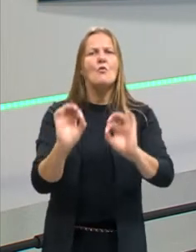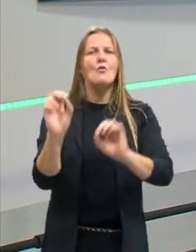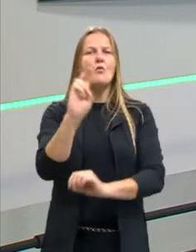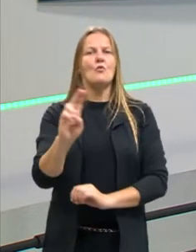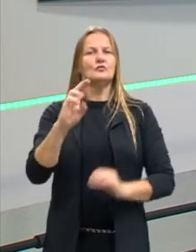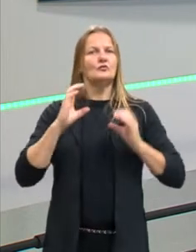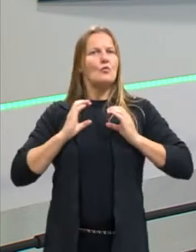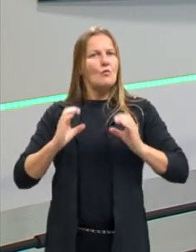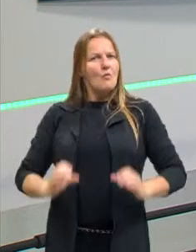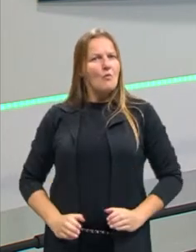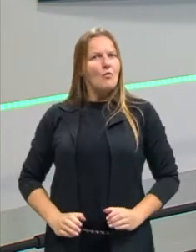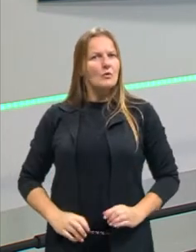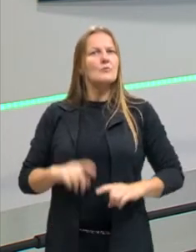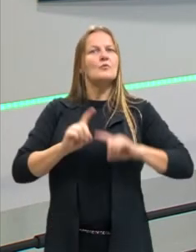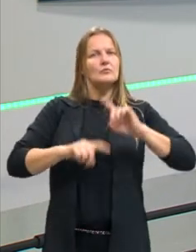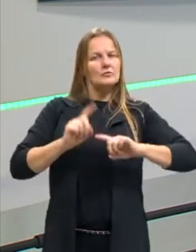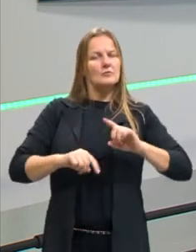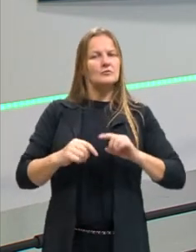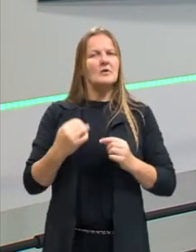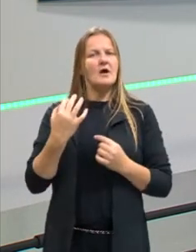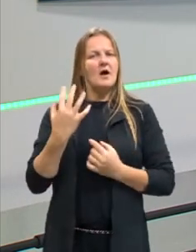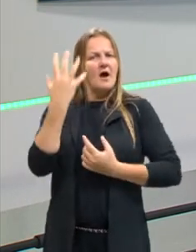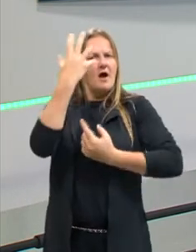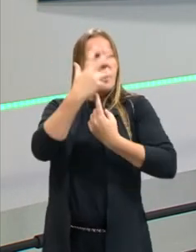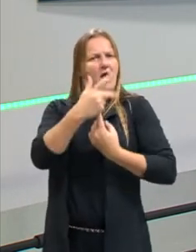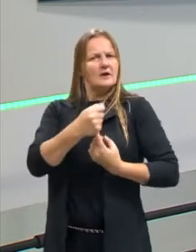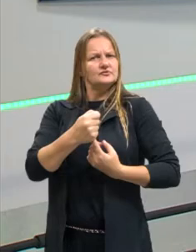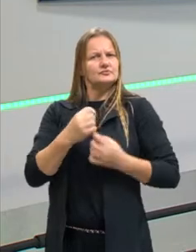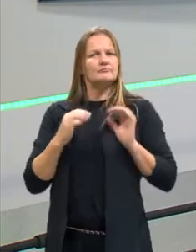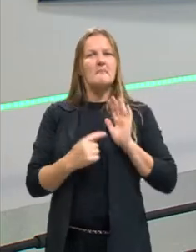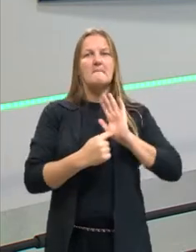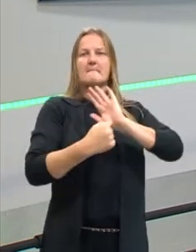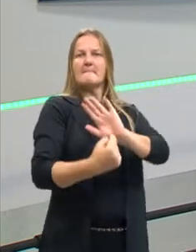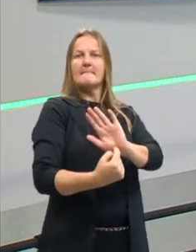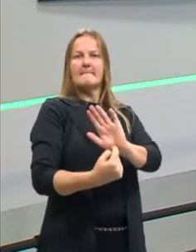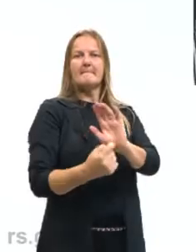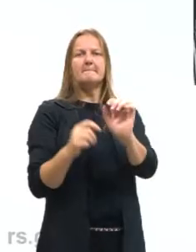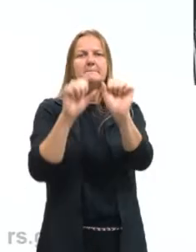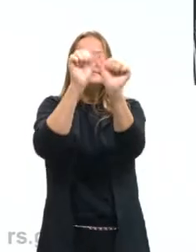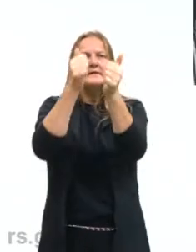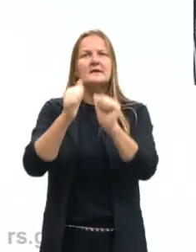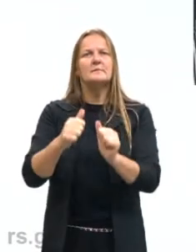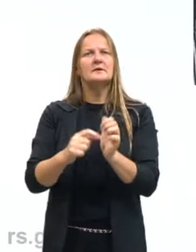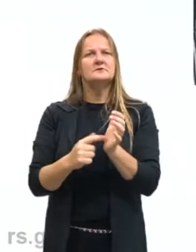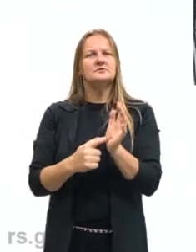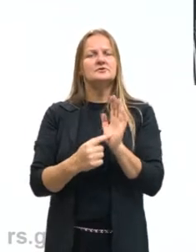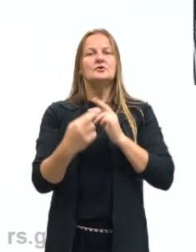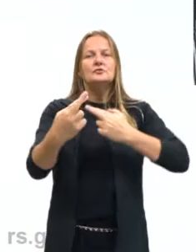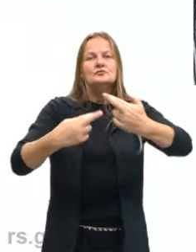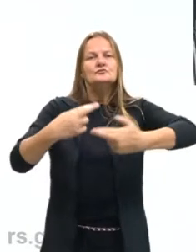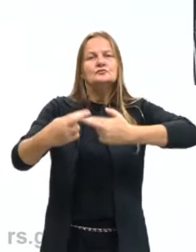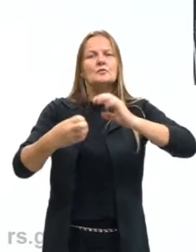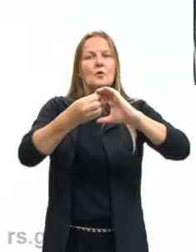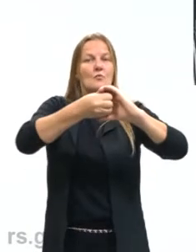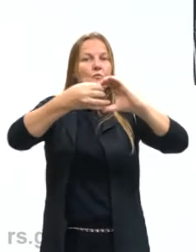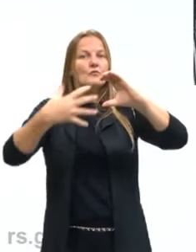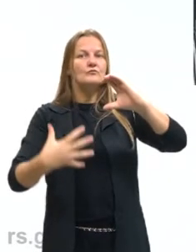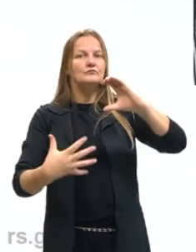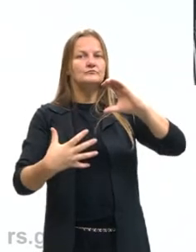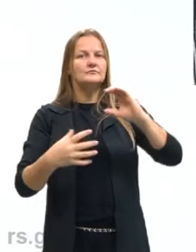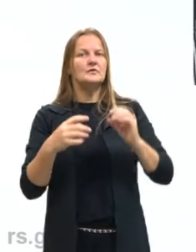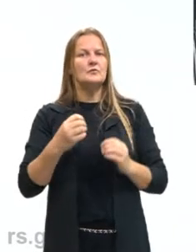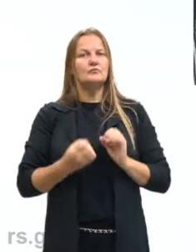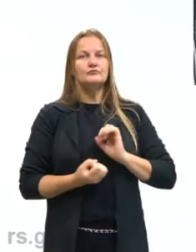corpo como objeto artístico. A imagem permite relacionar como características dessa